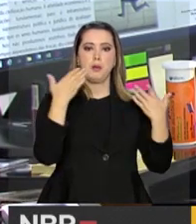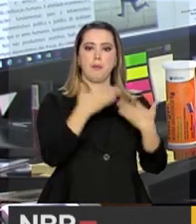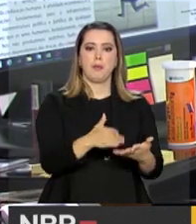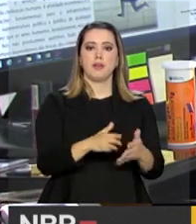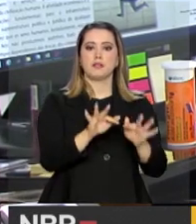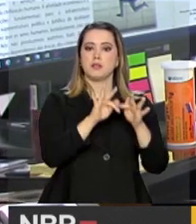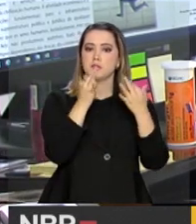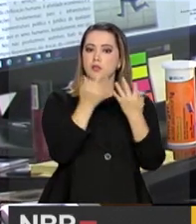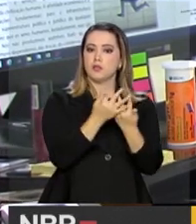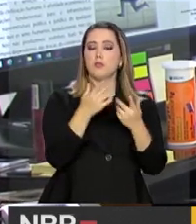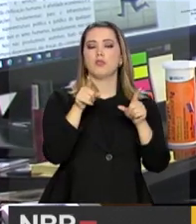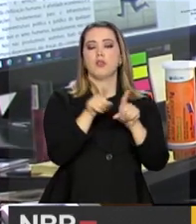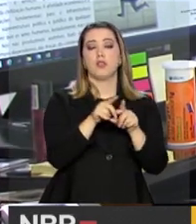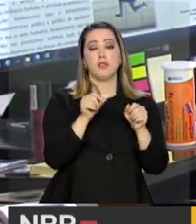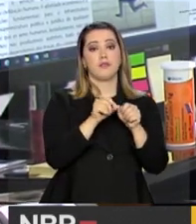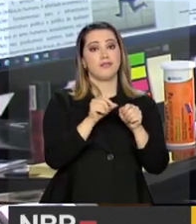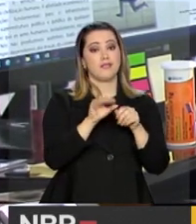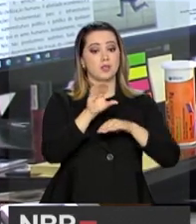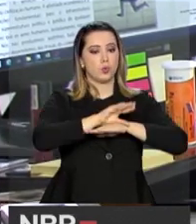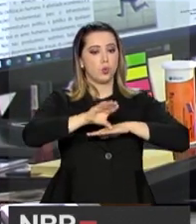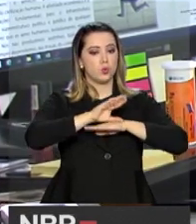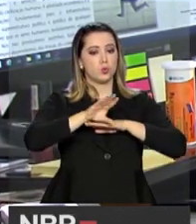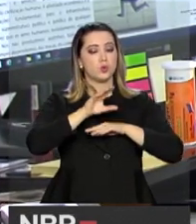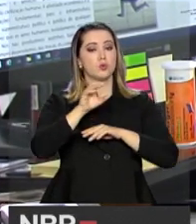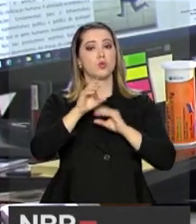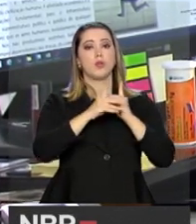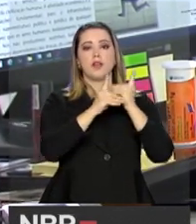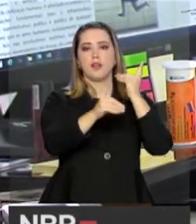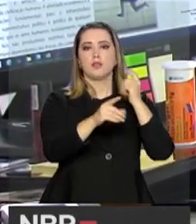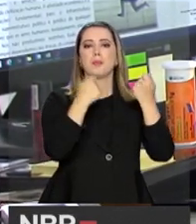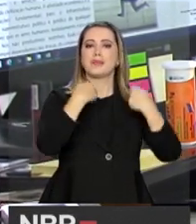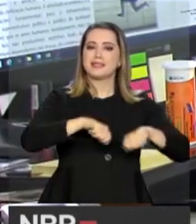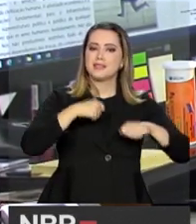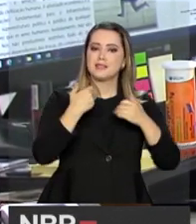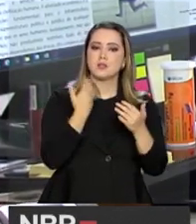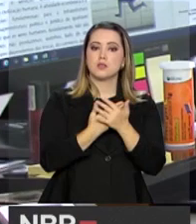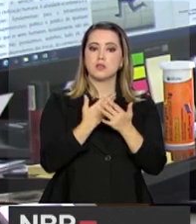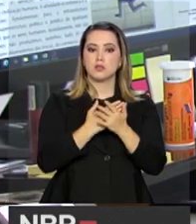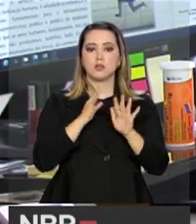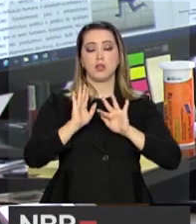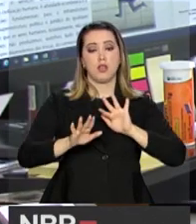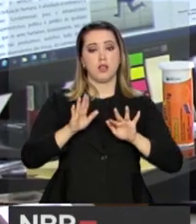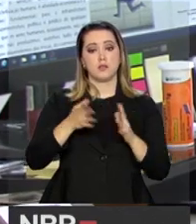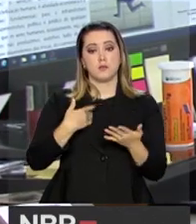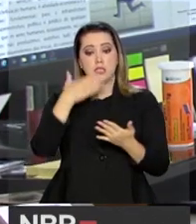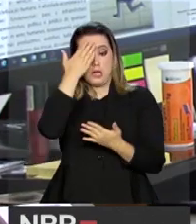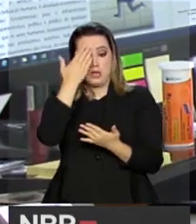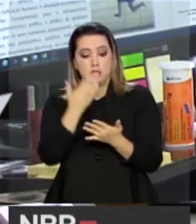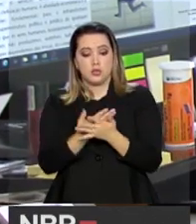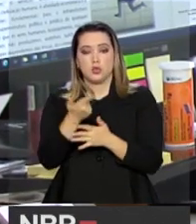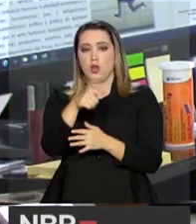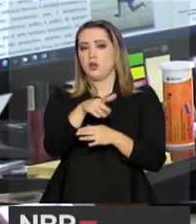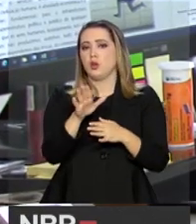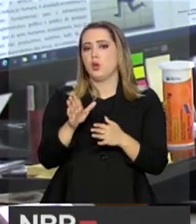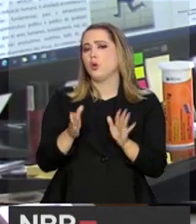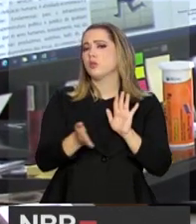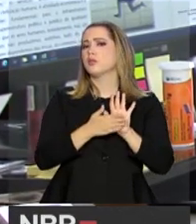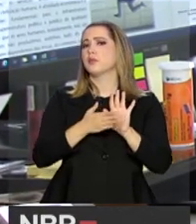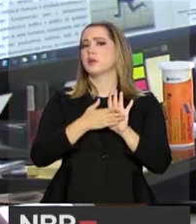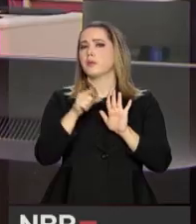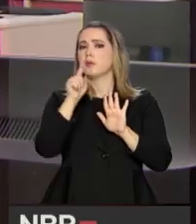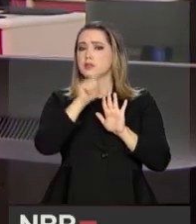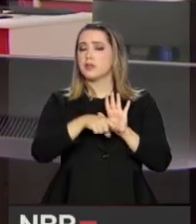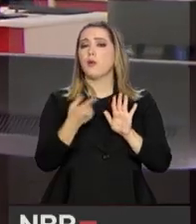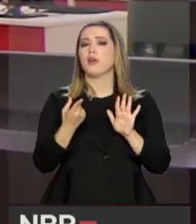estão fazendo faculdade à distância porque querem mesmo estudar, precisam estudar e de repente acreditaram numa outra proposta que é esse ensino à